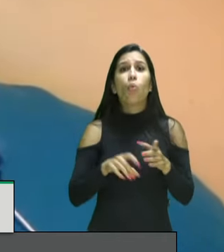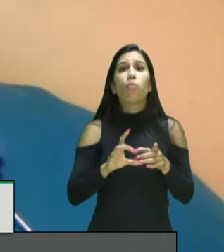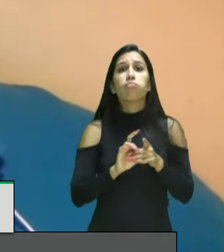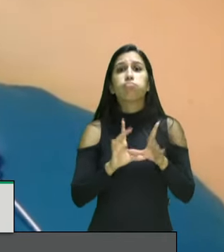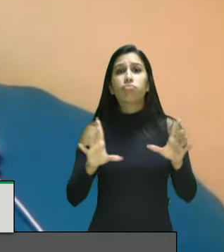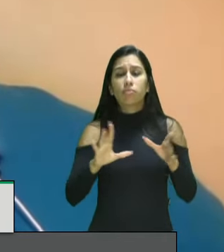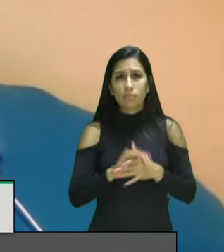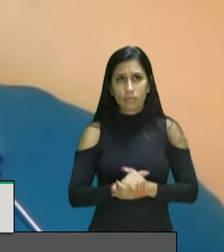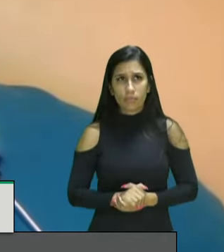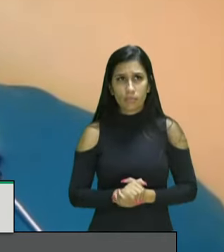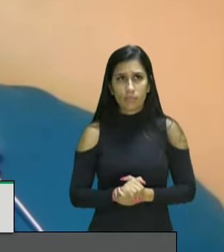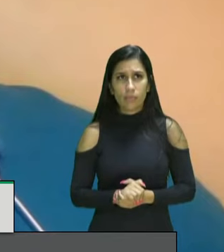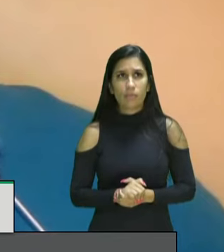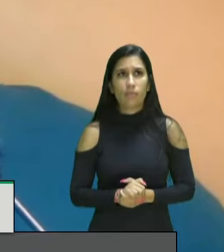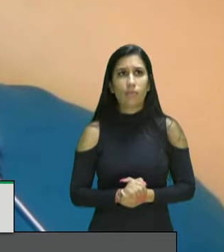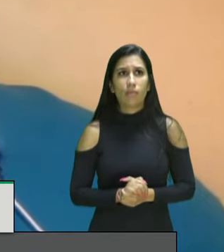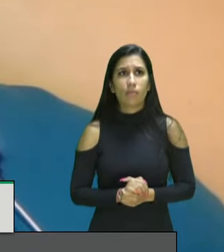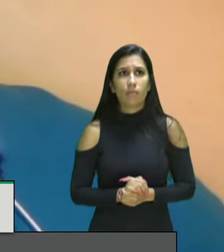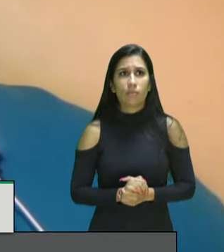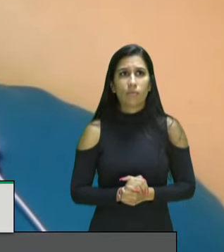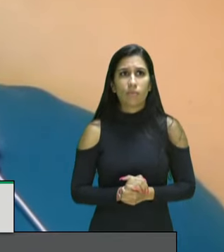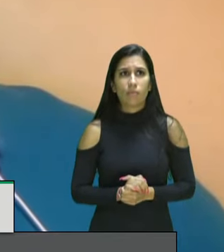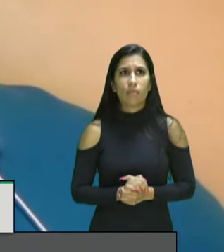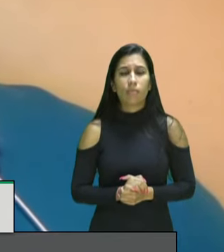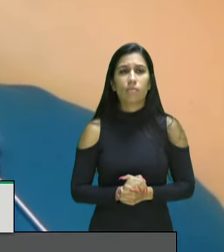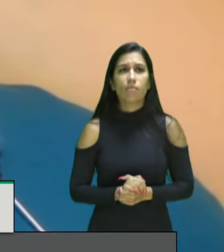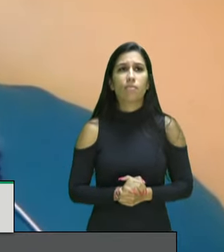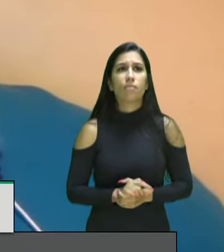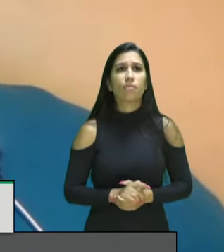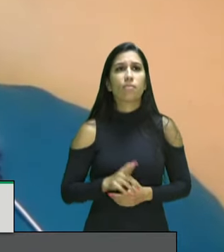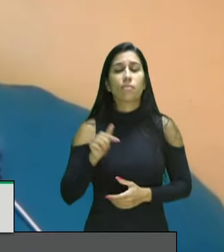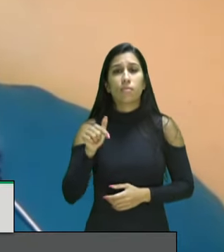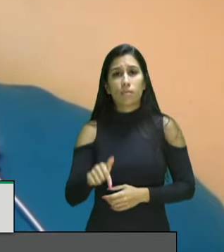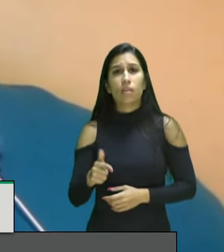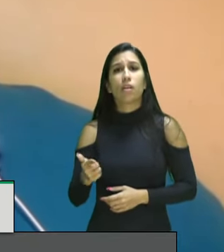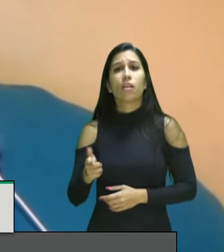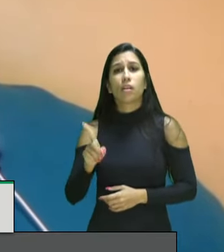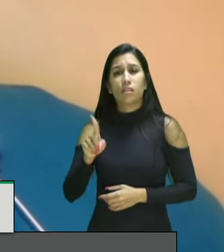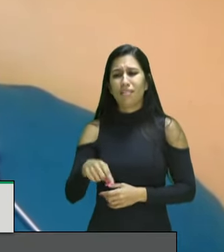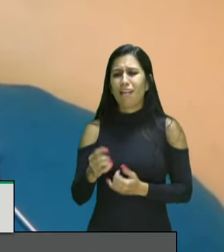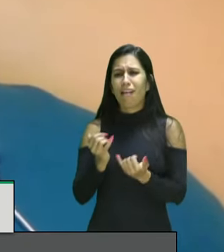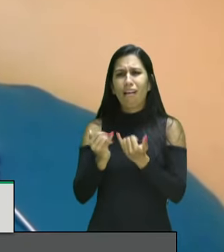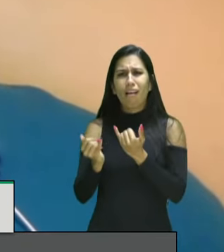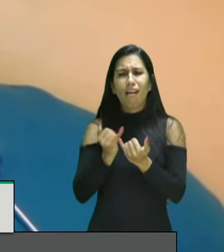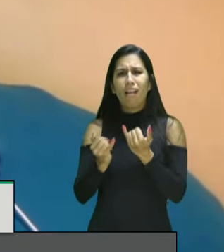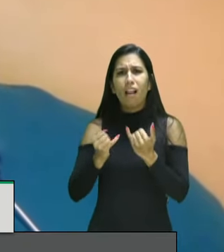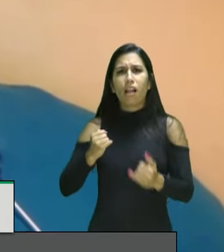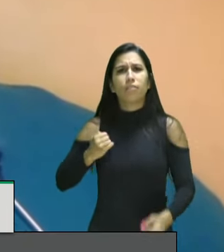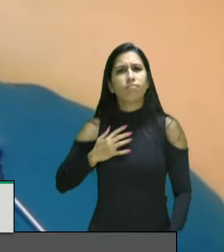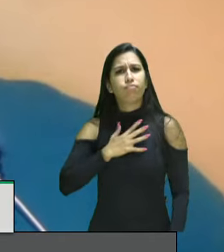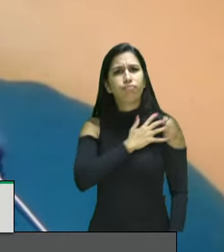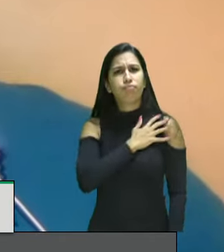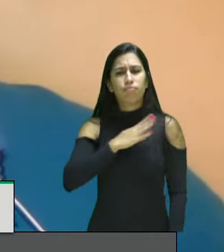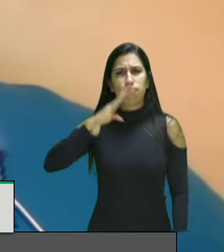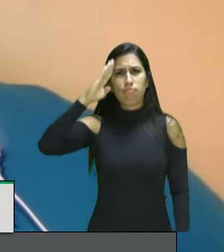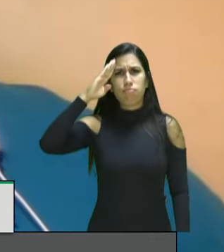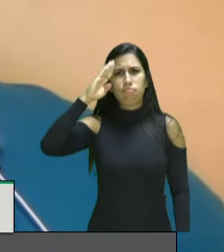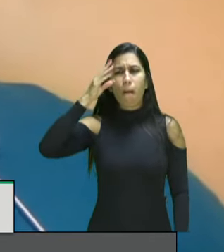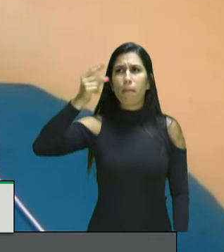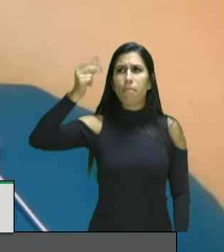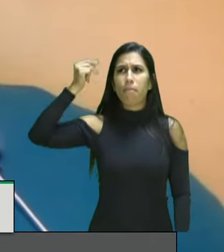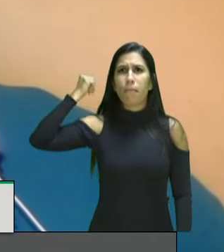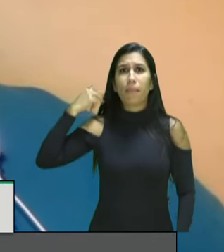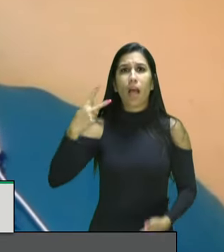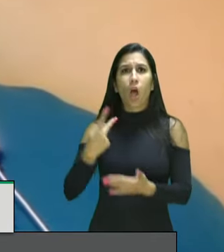repressiva institucional fortalecida no regime militar 64-65 que era voltada